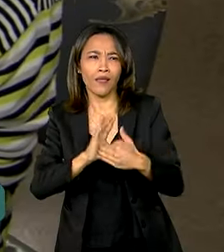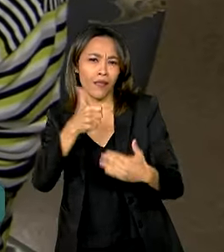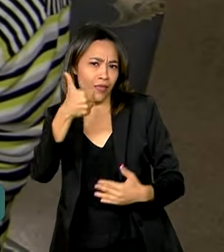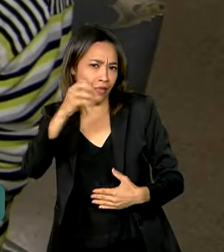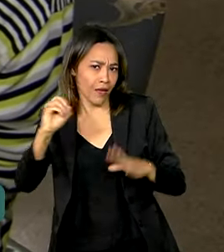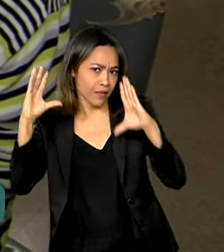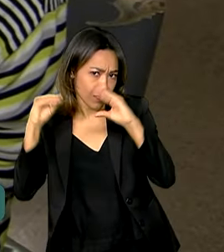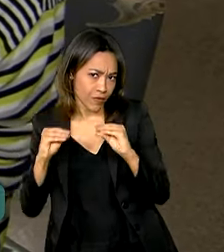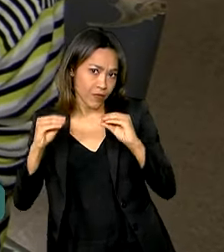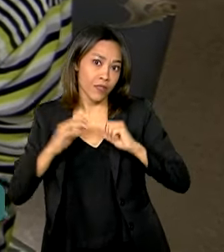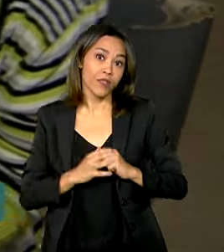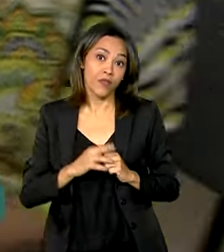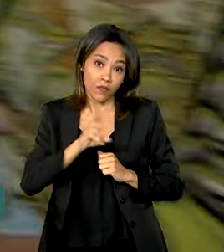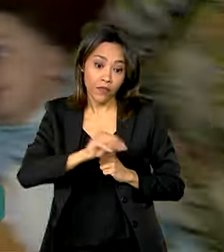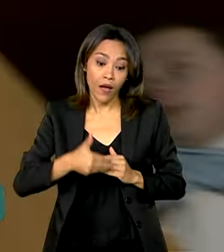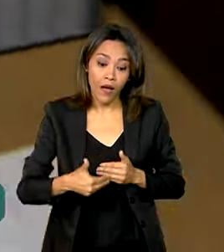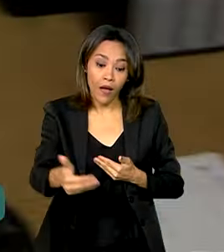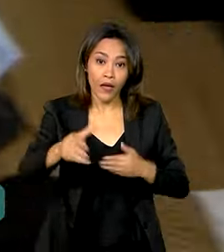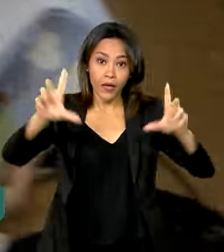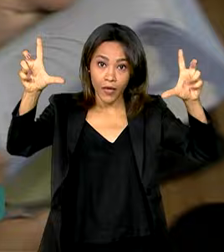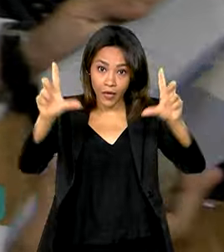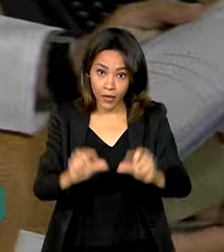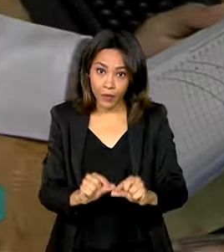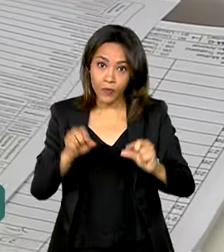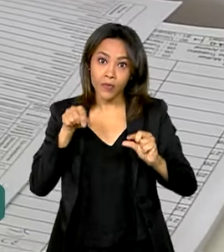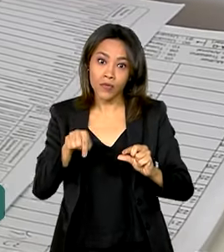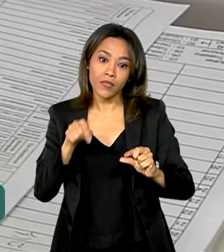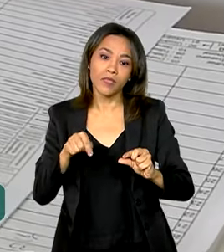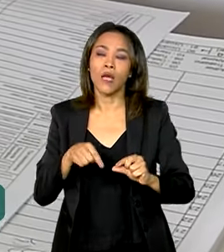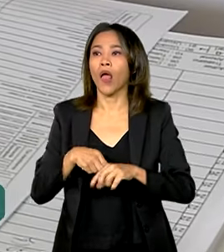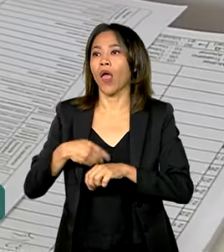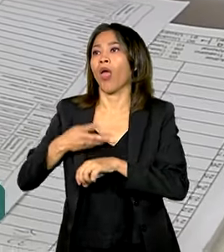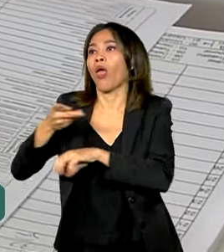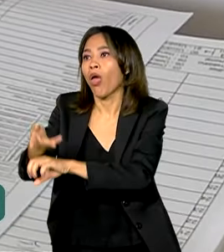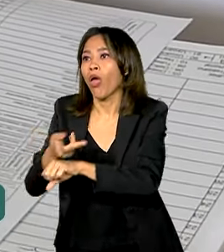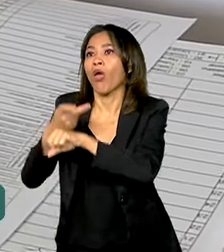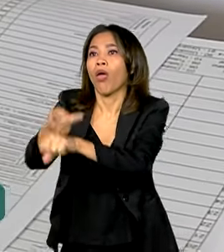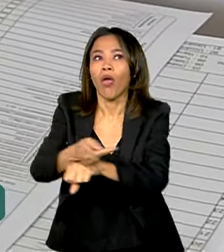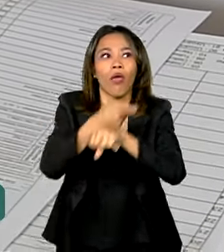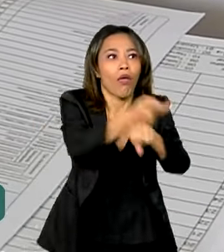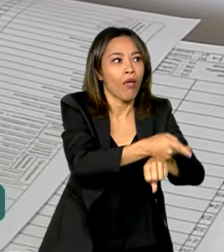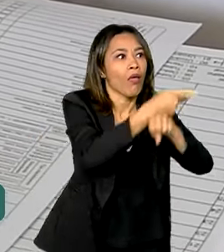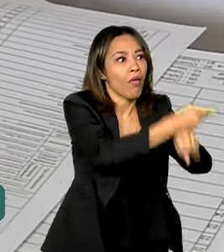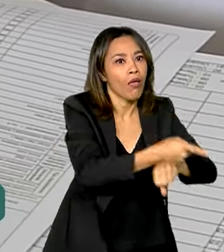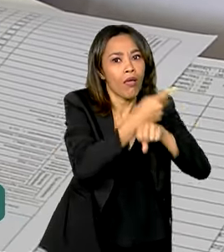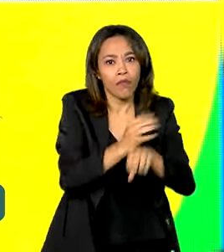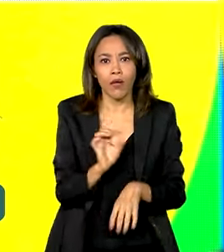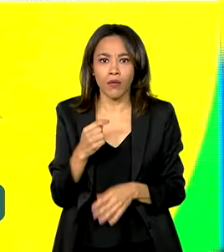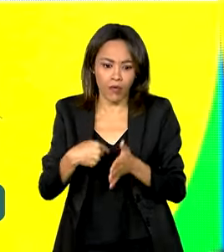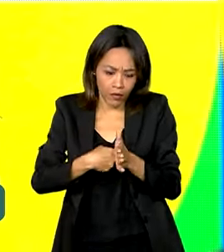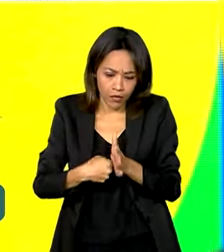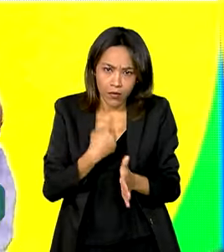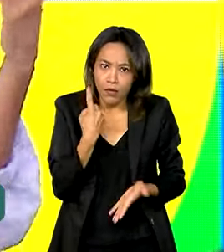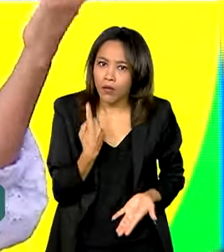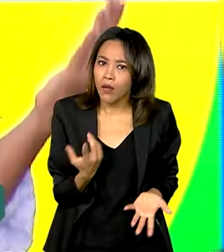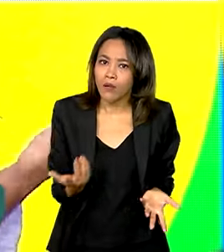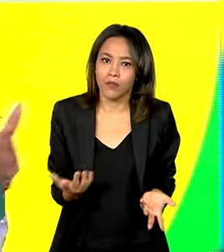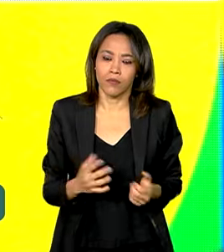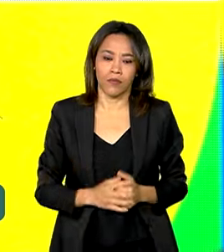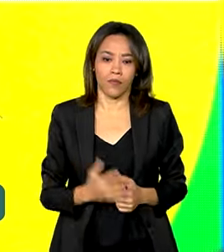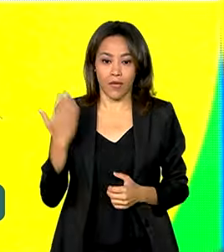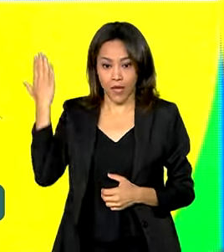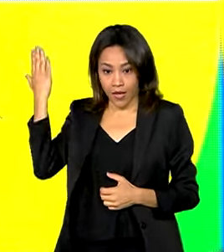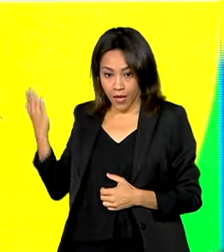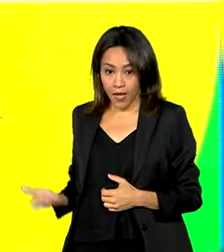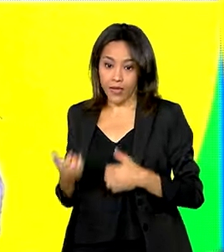noite, além de diminuir o número de locais que o paciente precisa visitar para realizar exames. A pessoa, cidadã, a